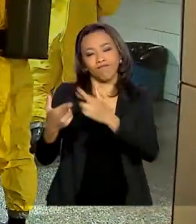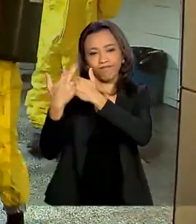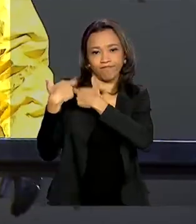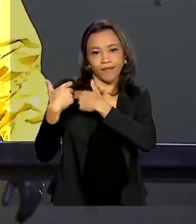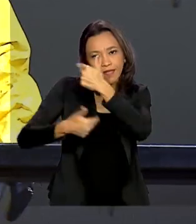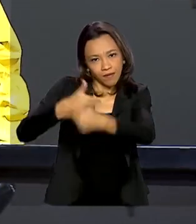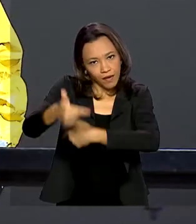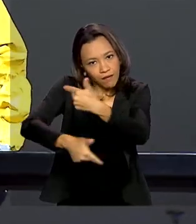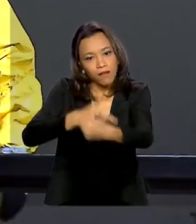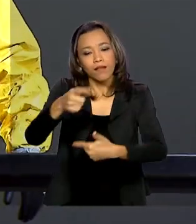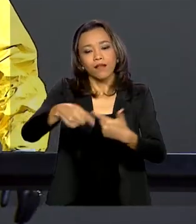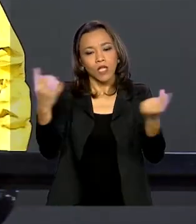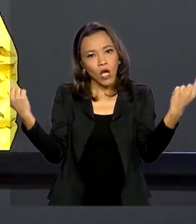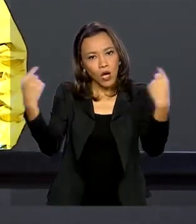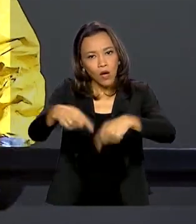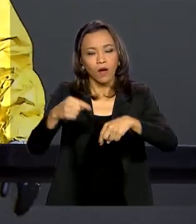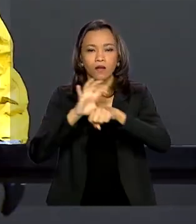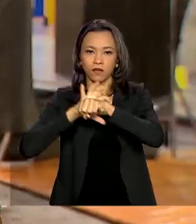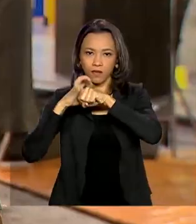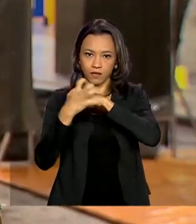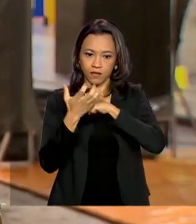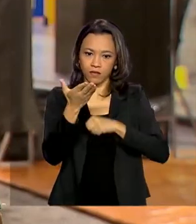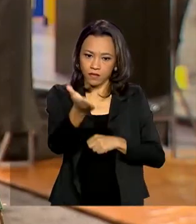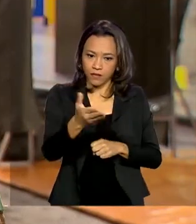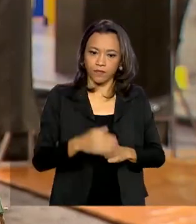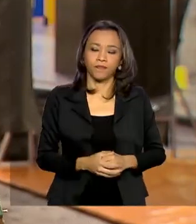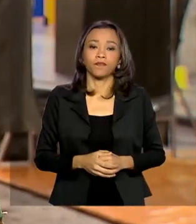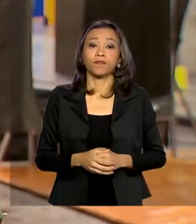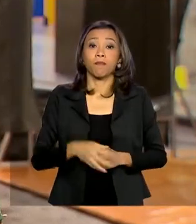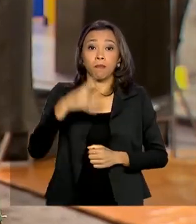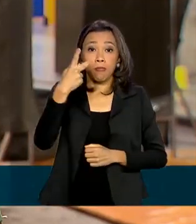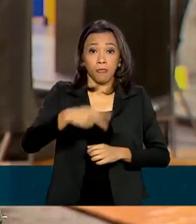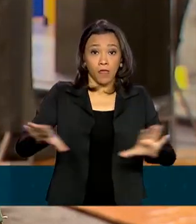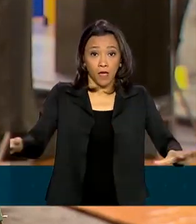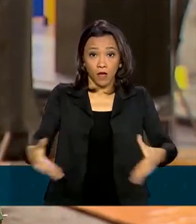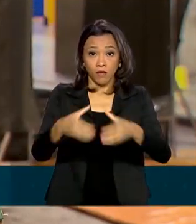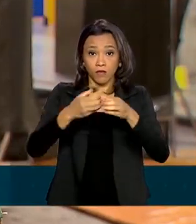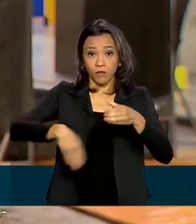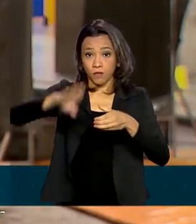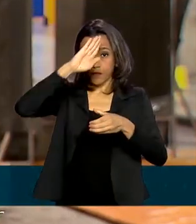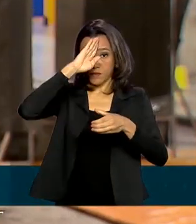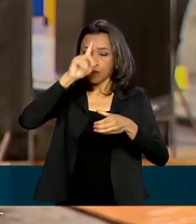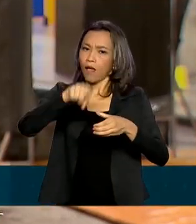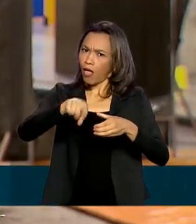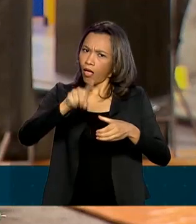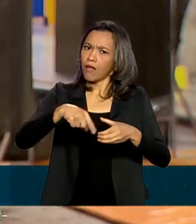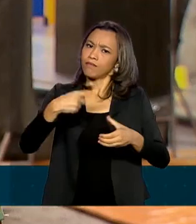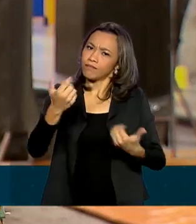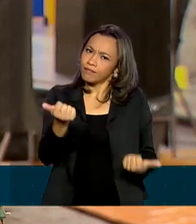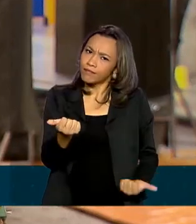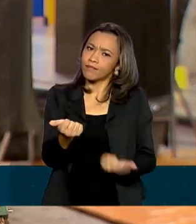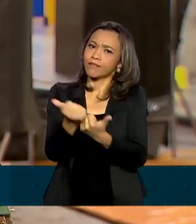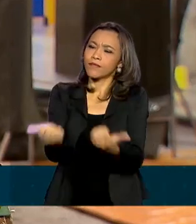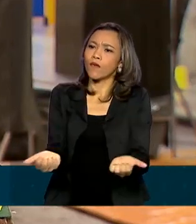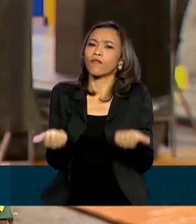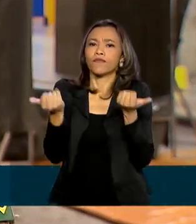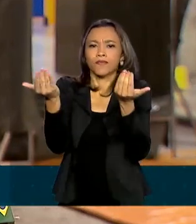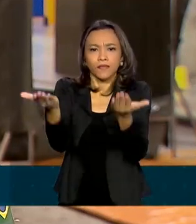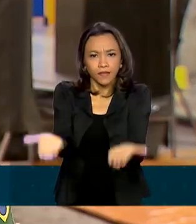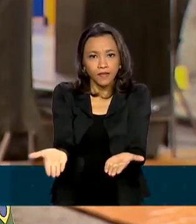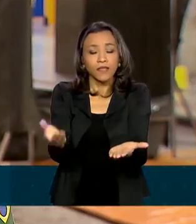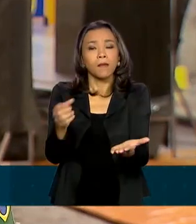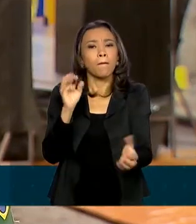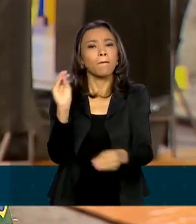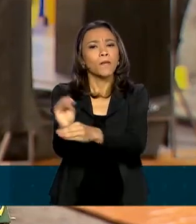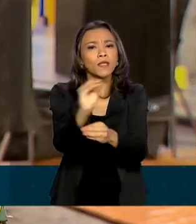Armadas no combate ao coronavírus. As Forças Armadas vão oferecendo o seu contributo para a proteção à